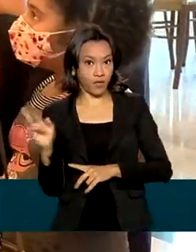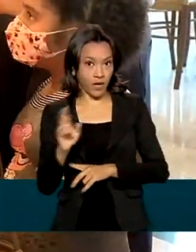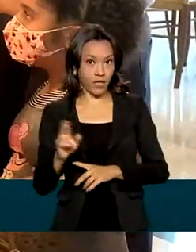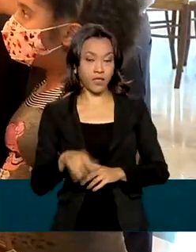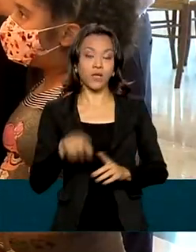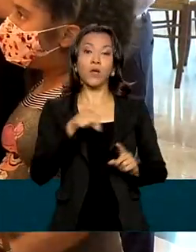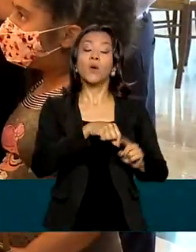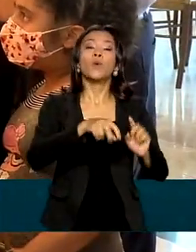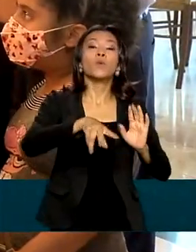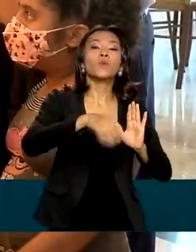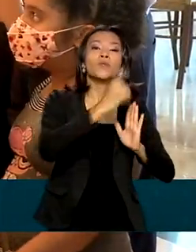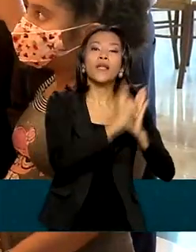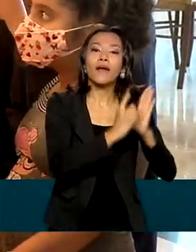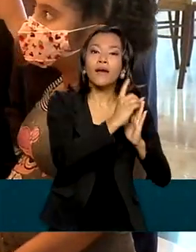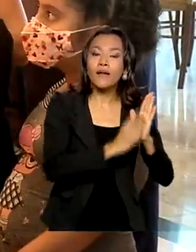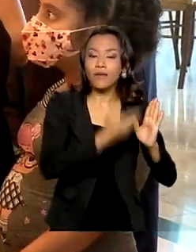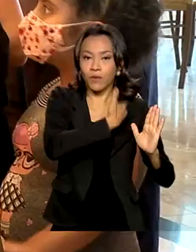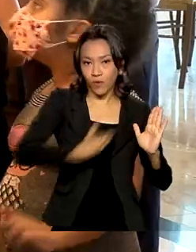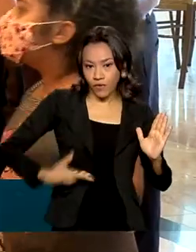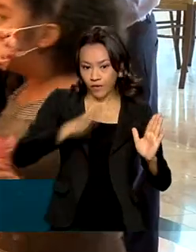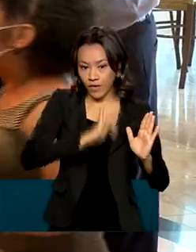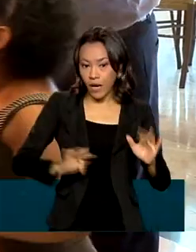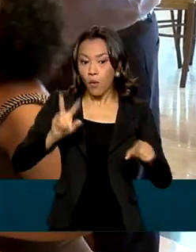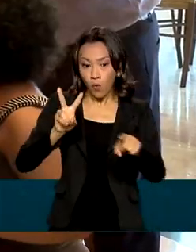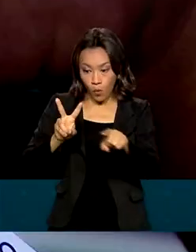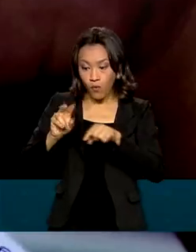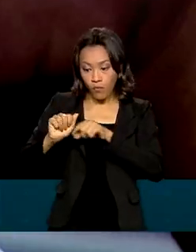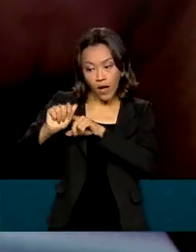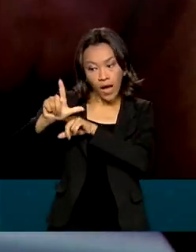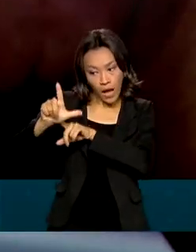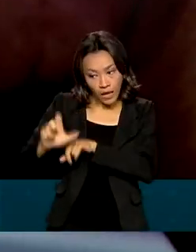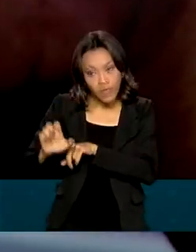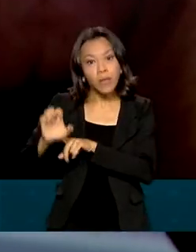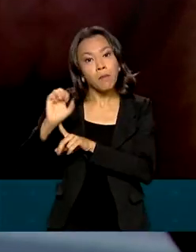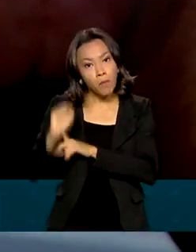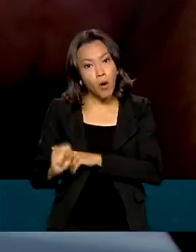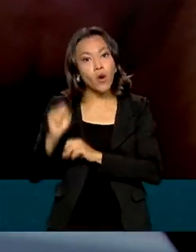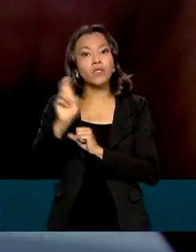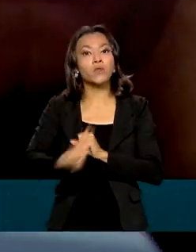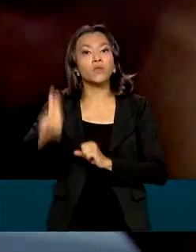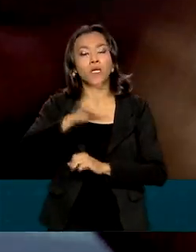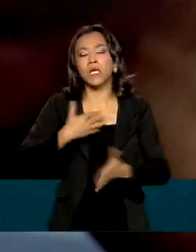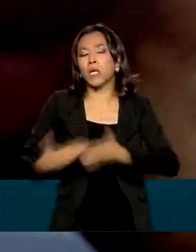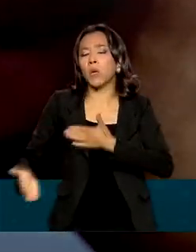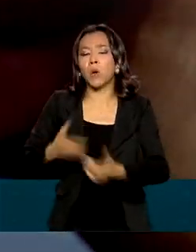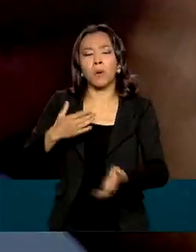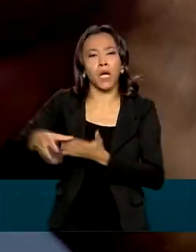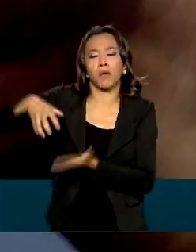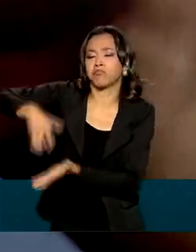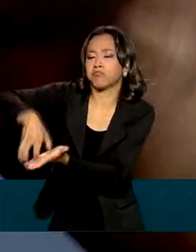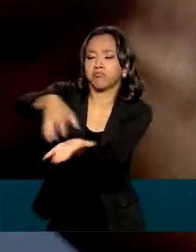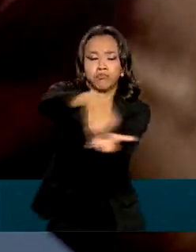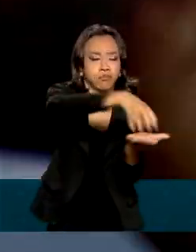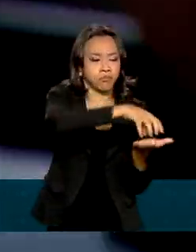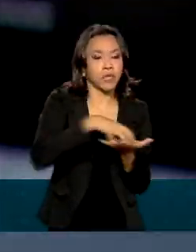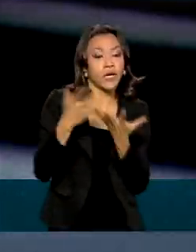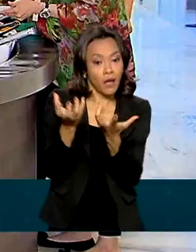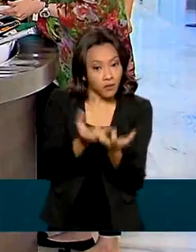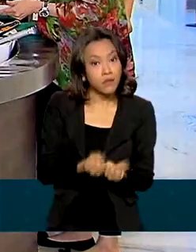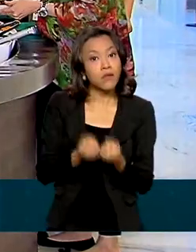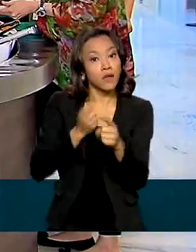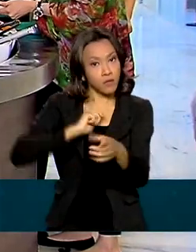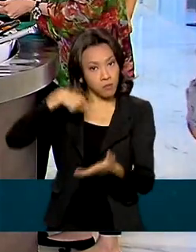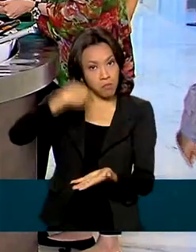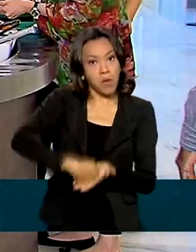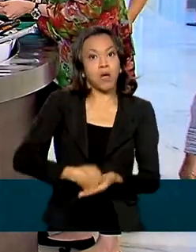estabelece que o ticket poderá ser utilizado em qualquer estabelecimento que receba esse tipo de pagamento